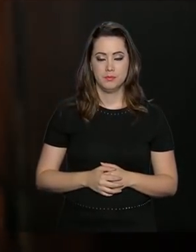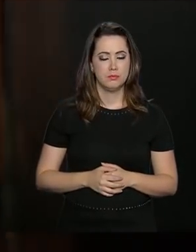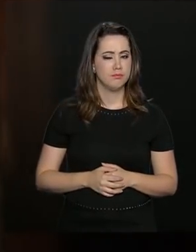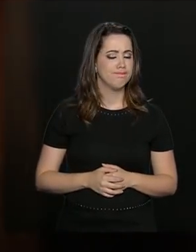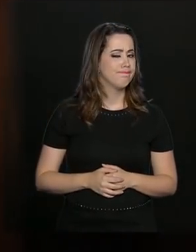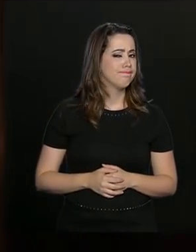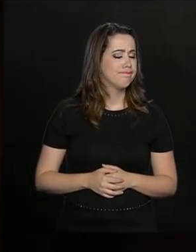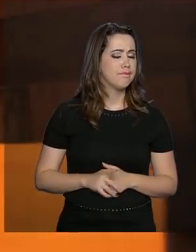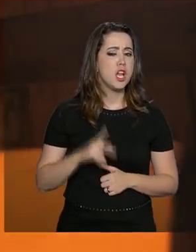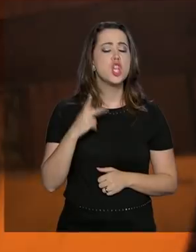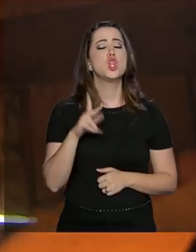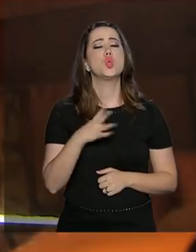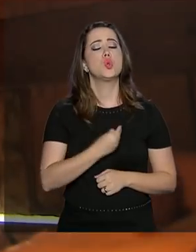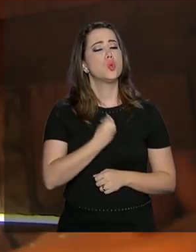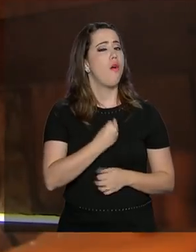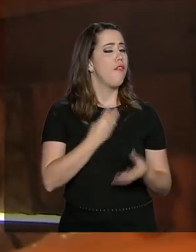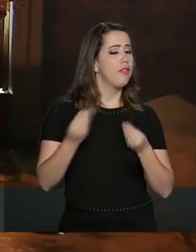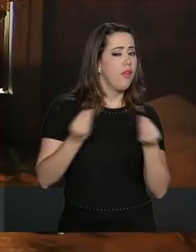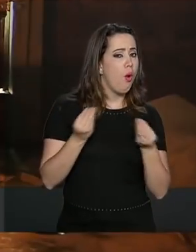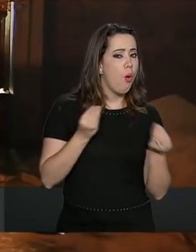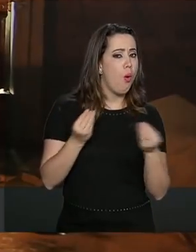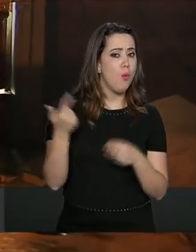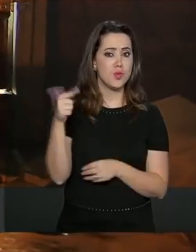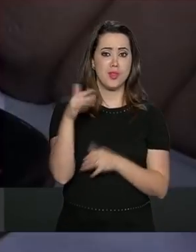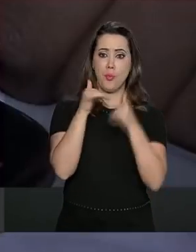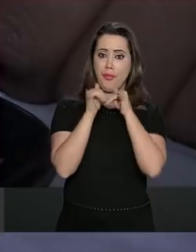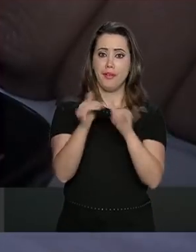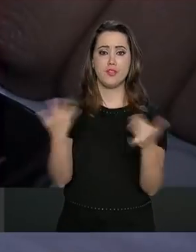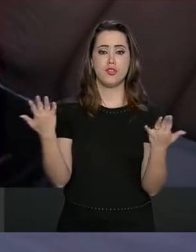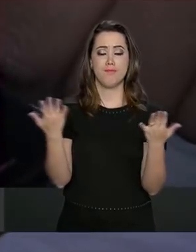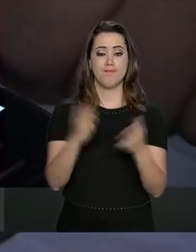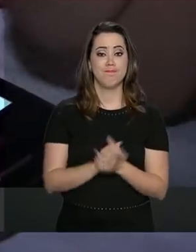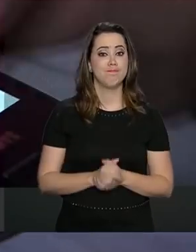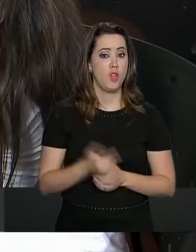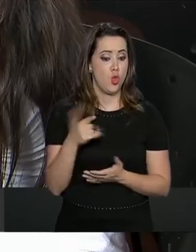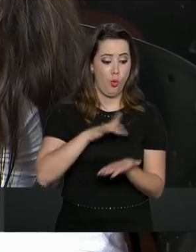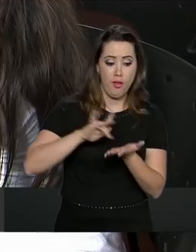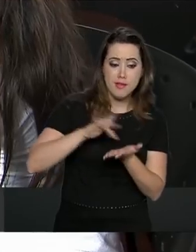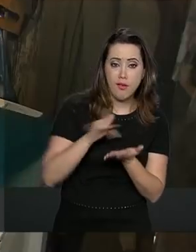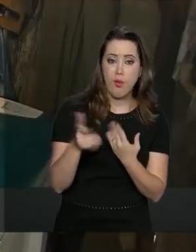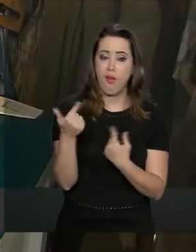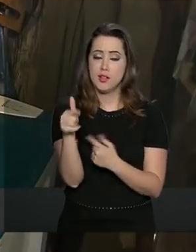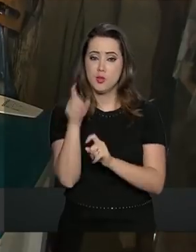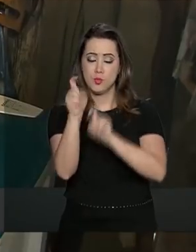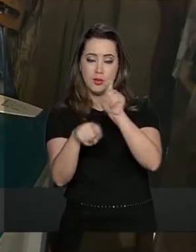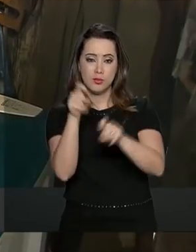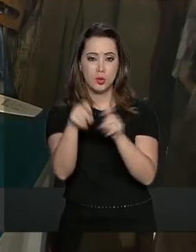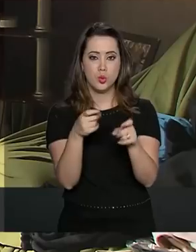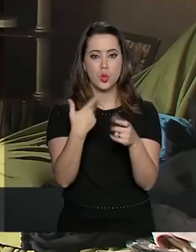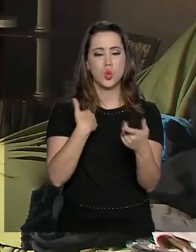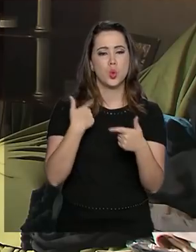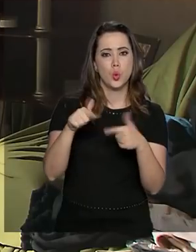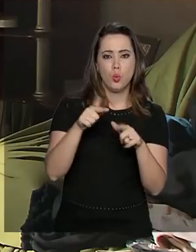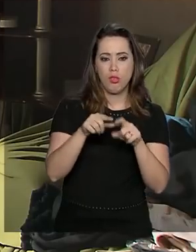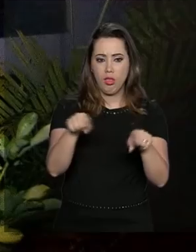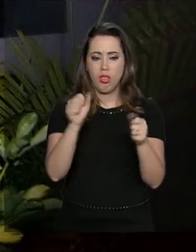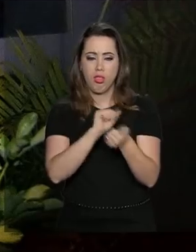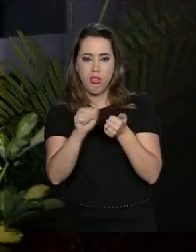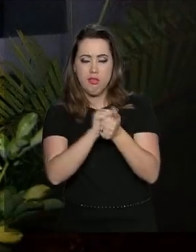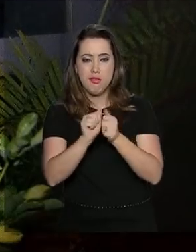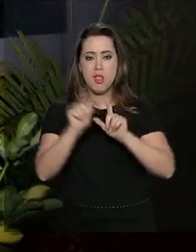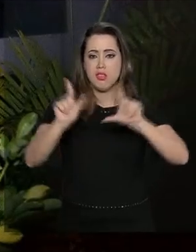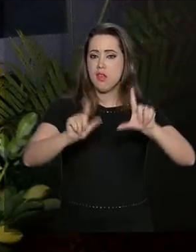Você consegue imaginar como seria sua vida sem energia elétrica? Sem celular, computador, máquina de lavar e televisão?